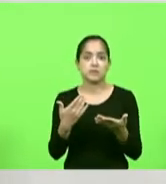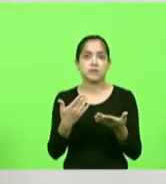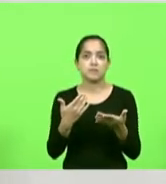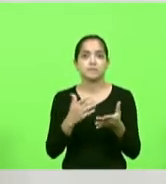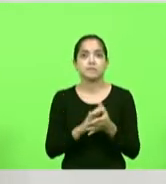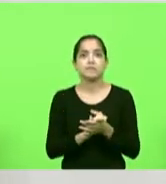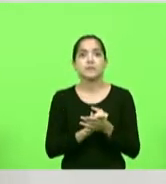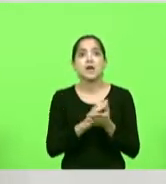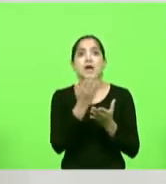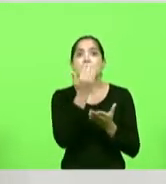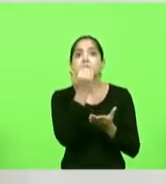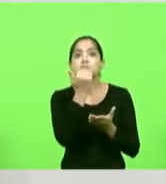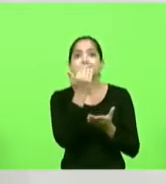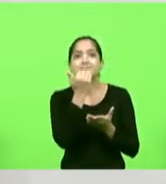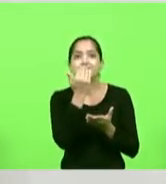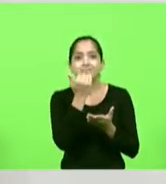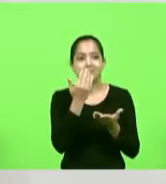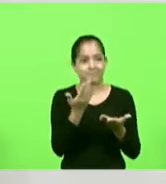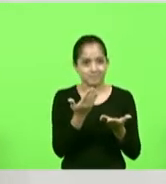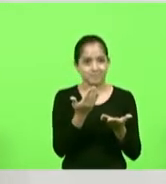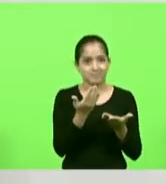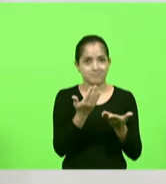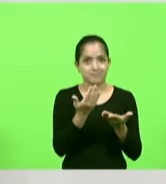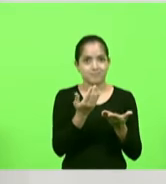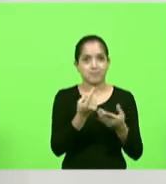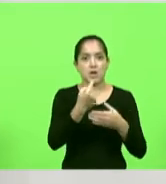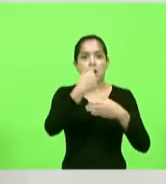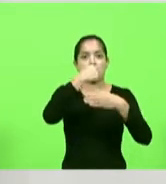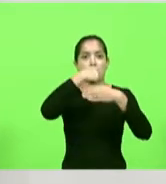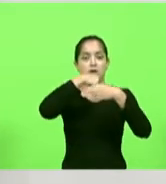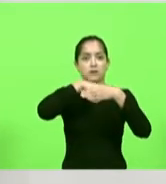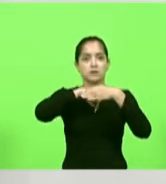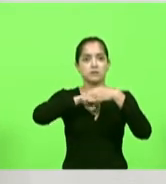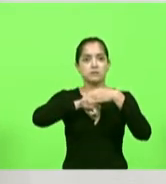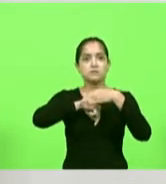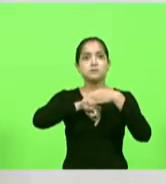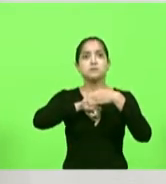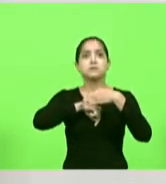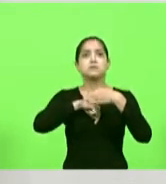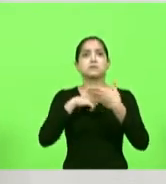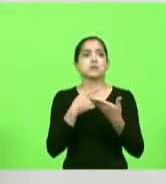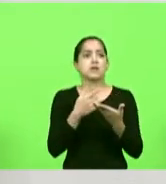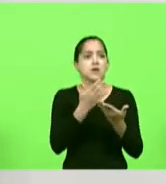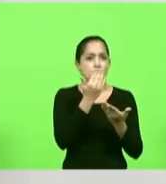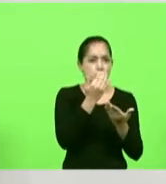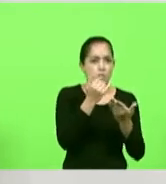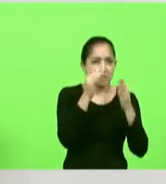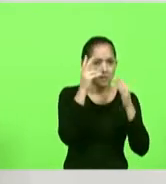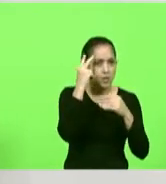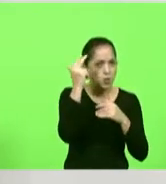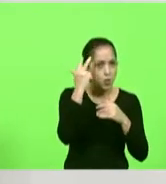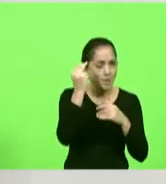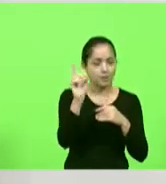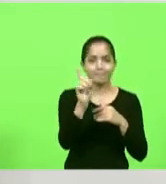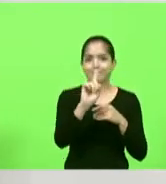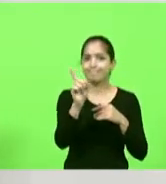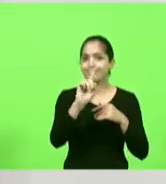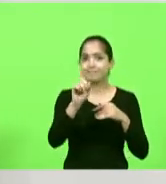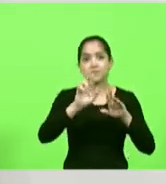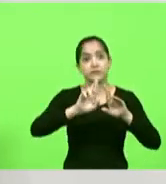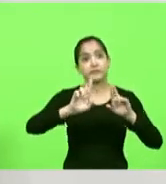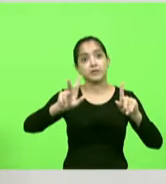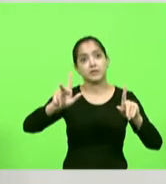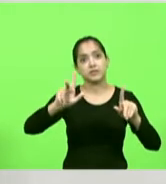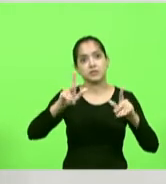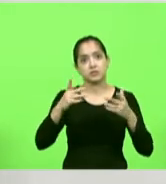alimentação de um paciente que está entubado ou sedado, não pode ser uma alimentação normal, ela tem que ser a alimentação